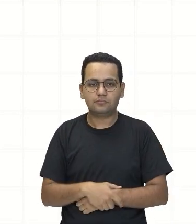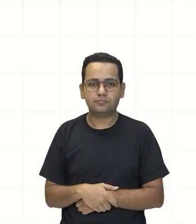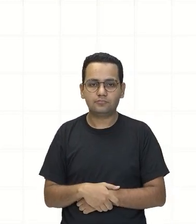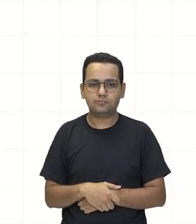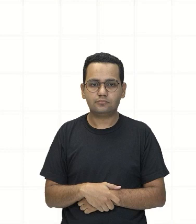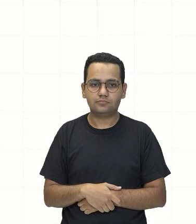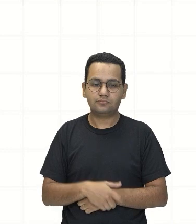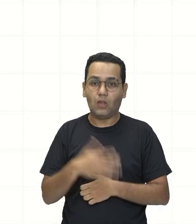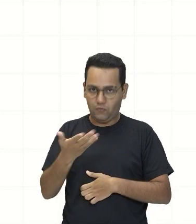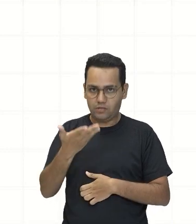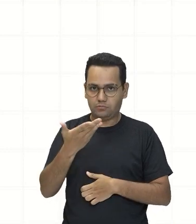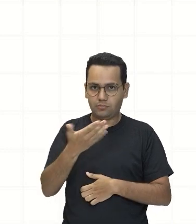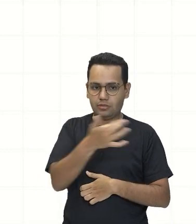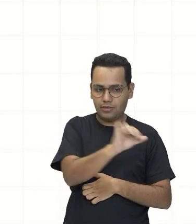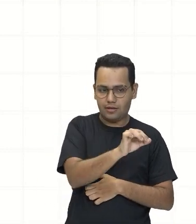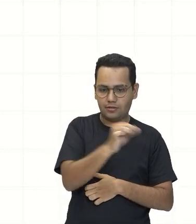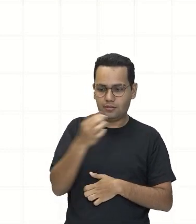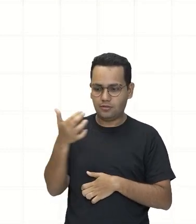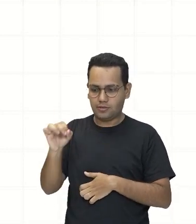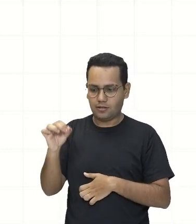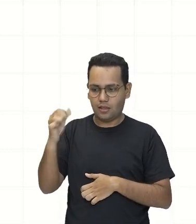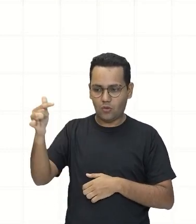mesma história Olha lá pessoal